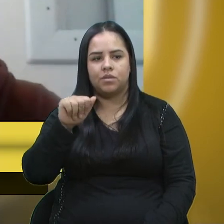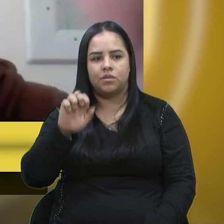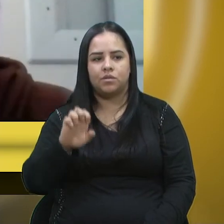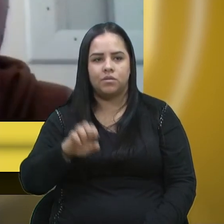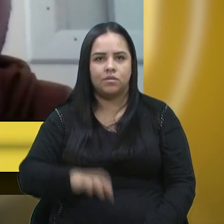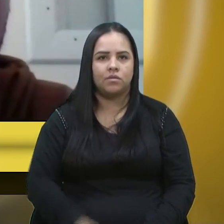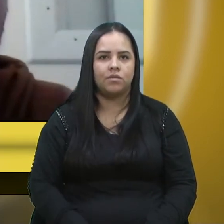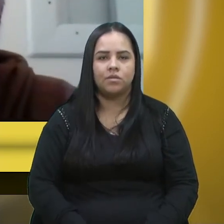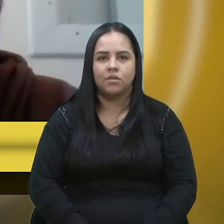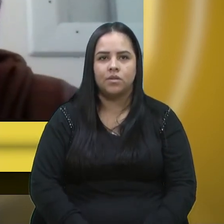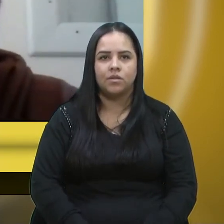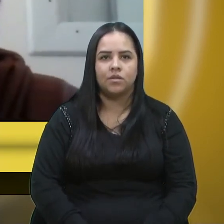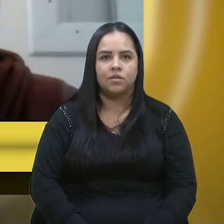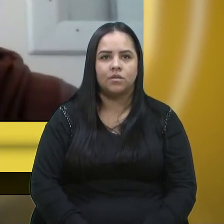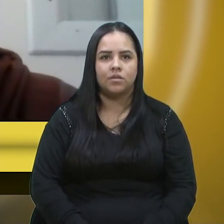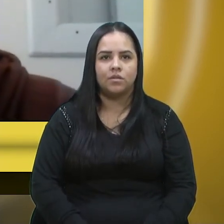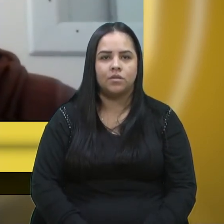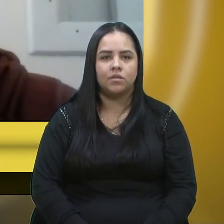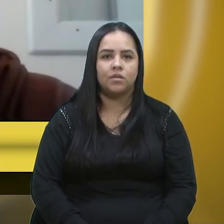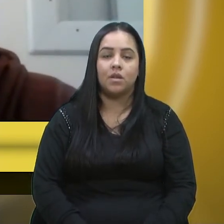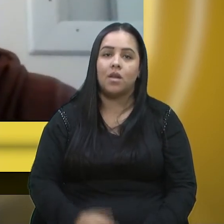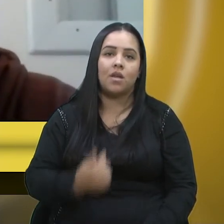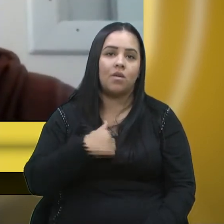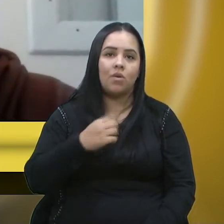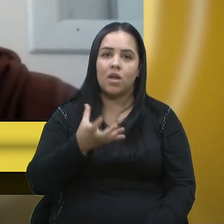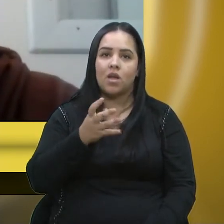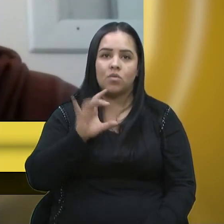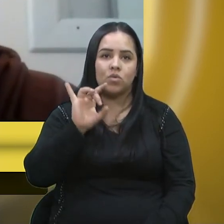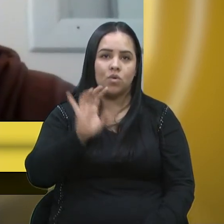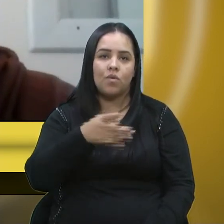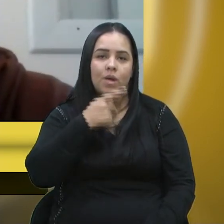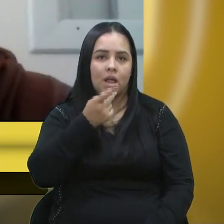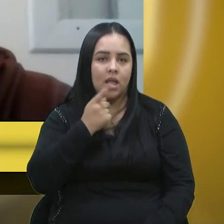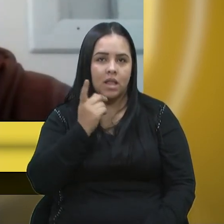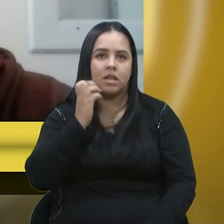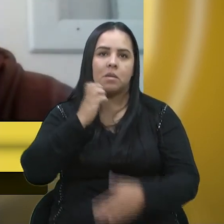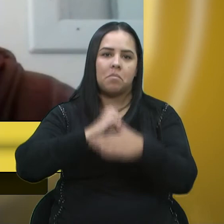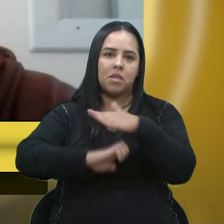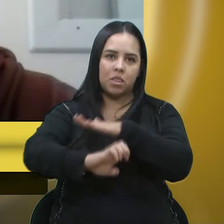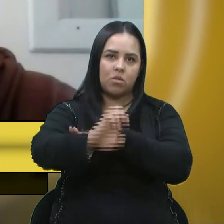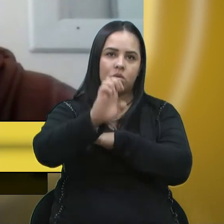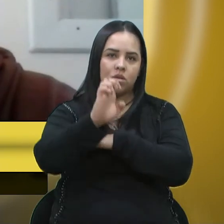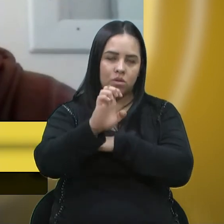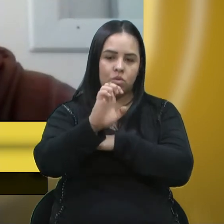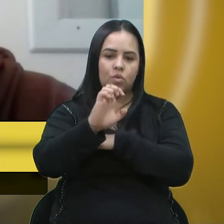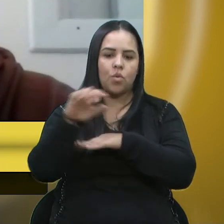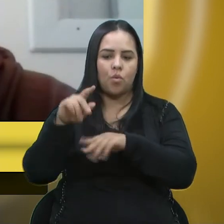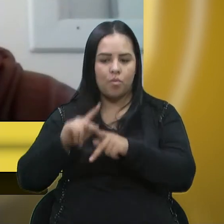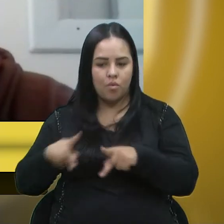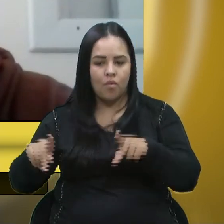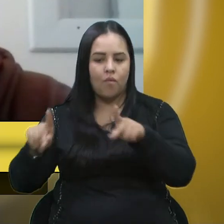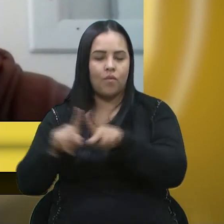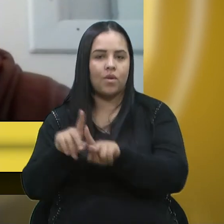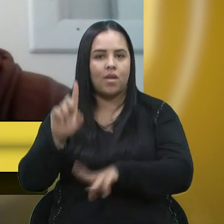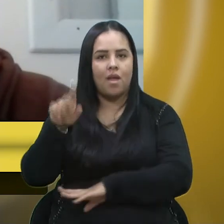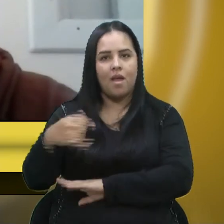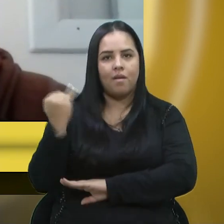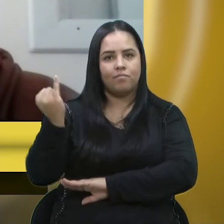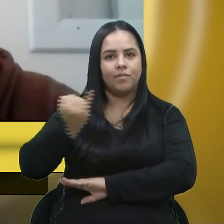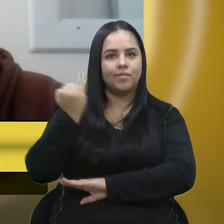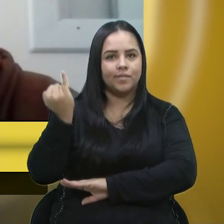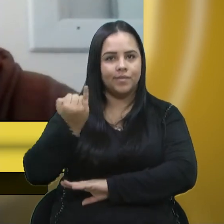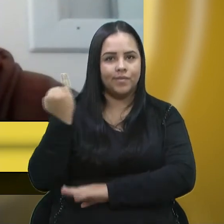mas enfim, só queria destacar esse empreendedorismo aí do povo, que é tão importante, e